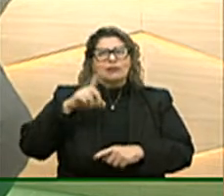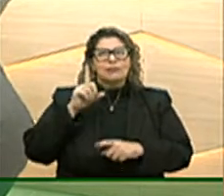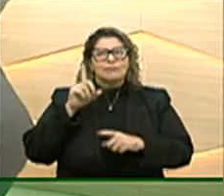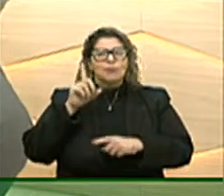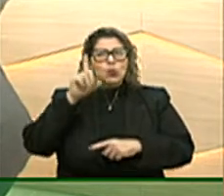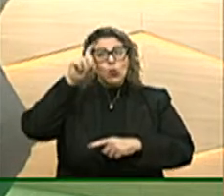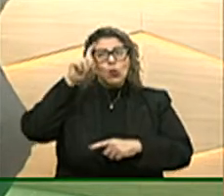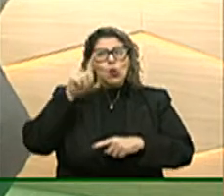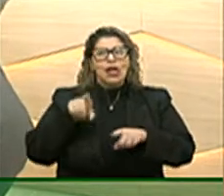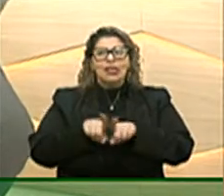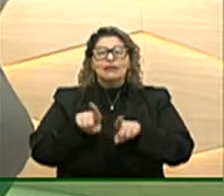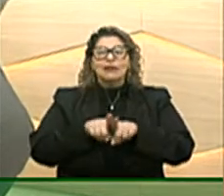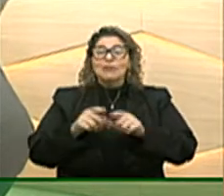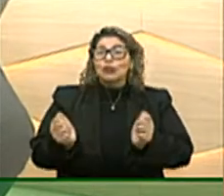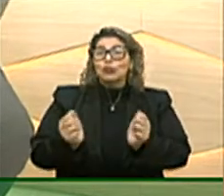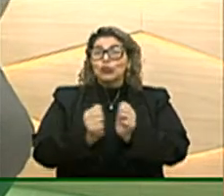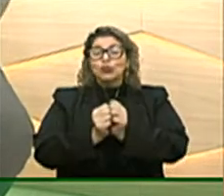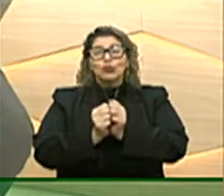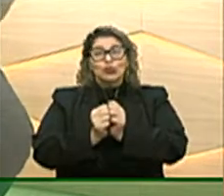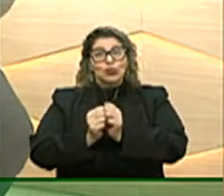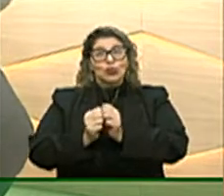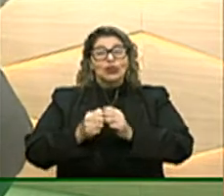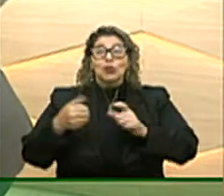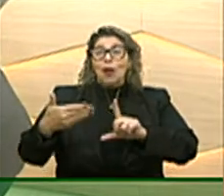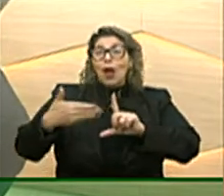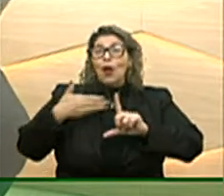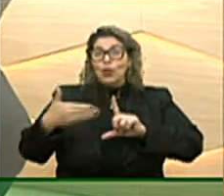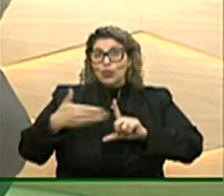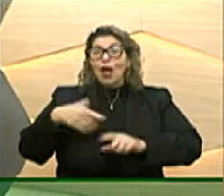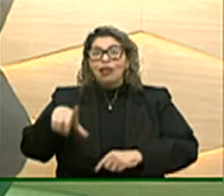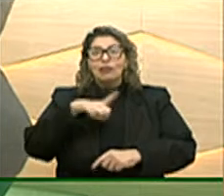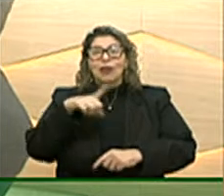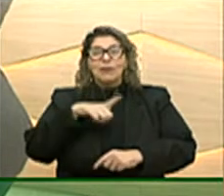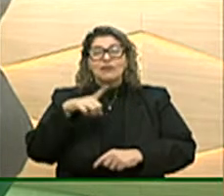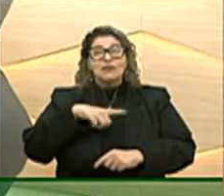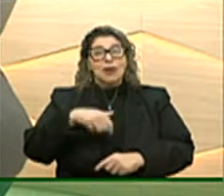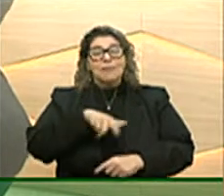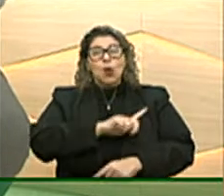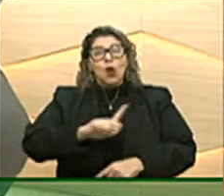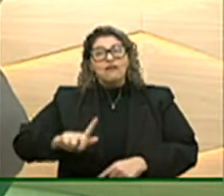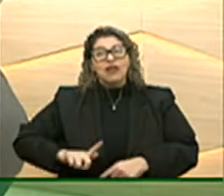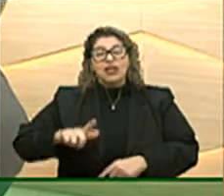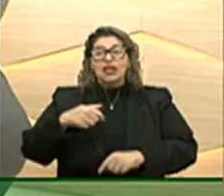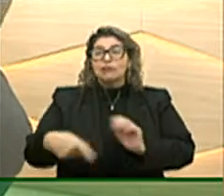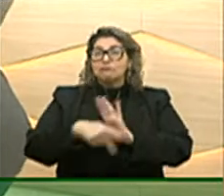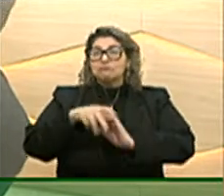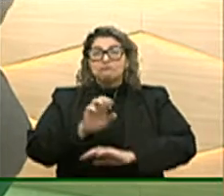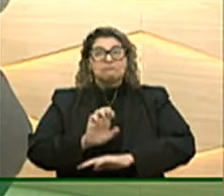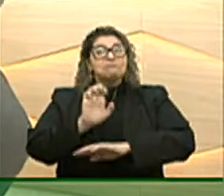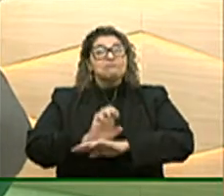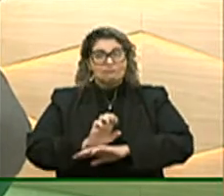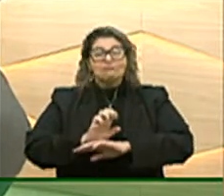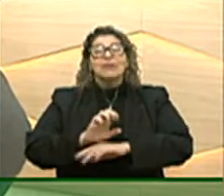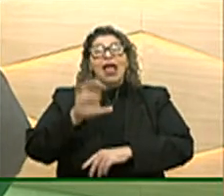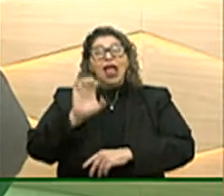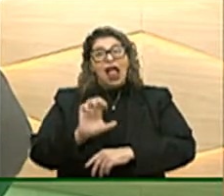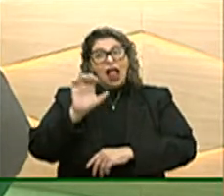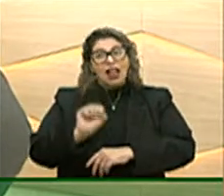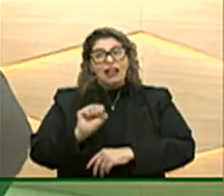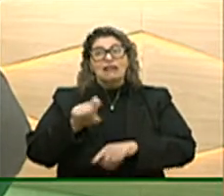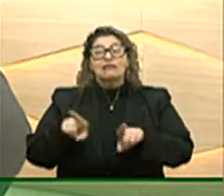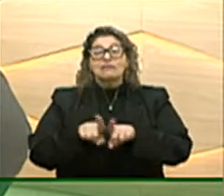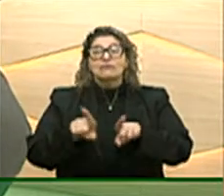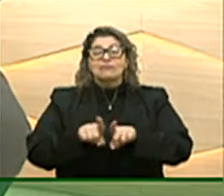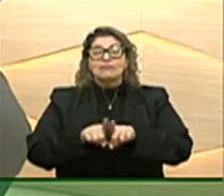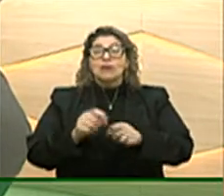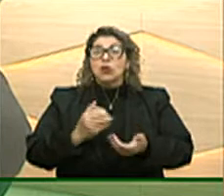que já está conosco em ambiente virtual. Nós também recebemos o governador do Estado, Eduardo Leite. E antes de